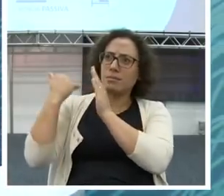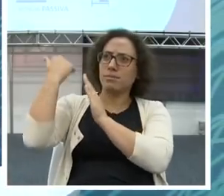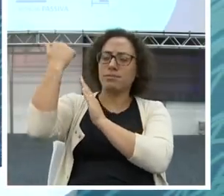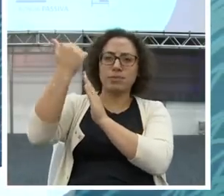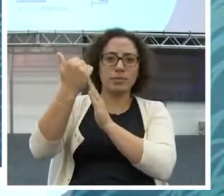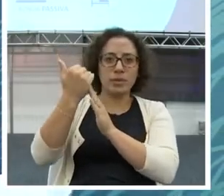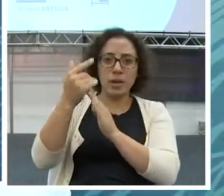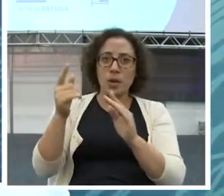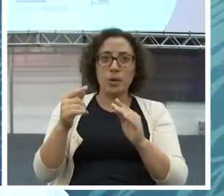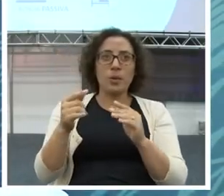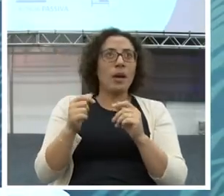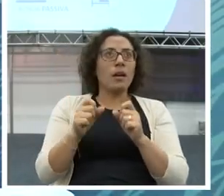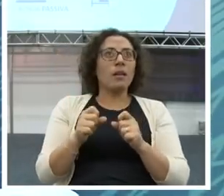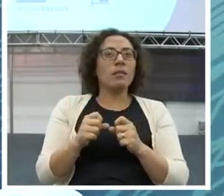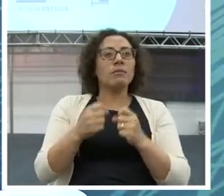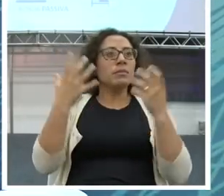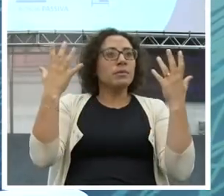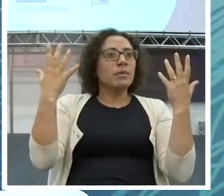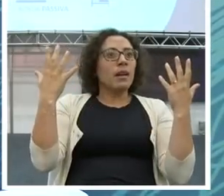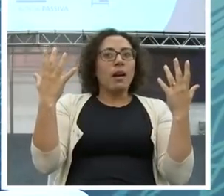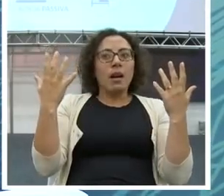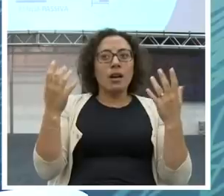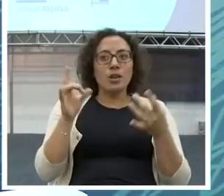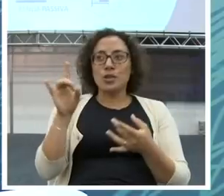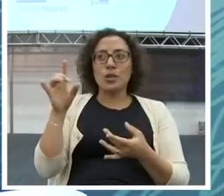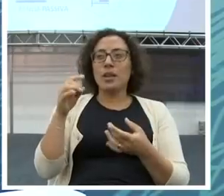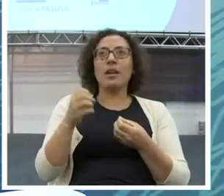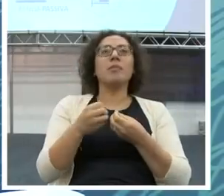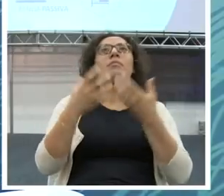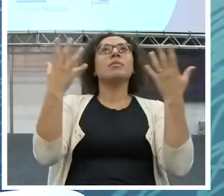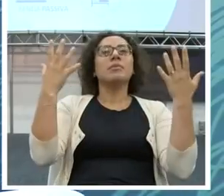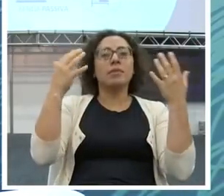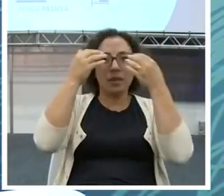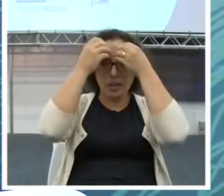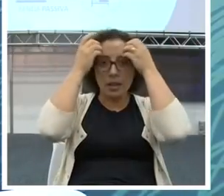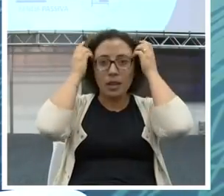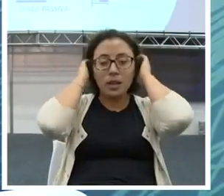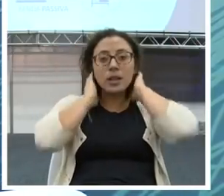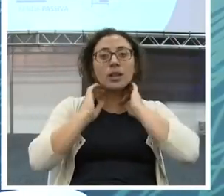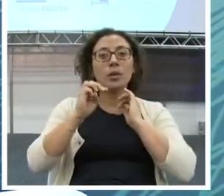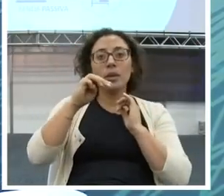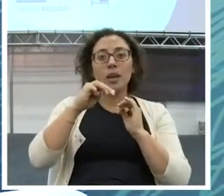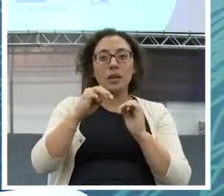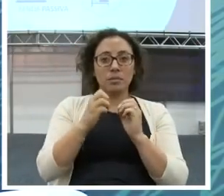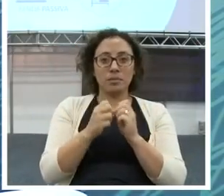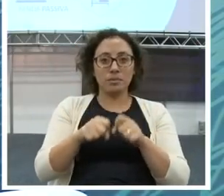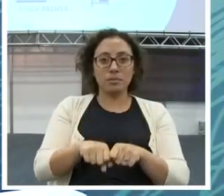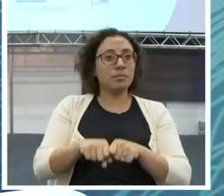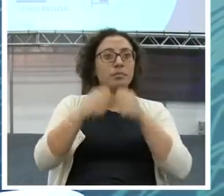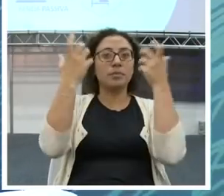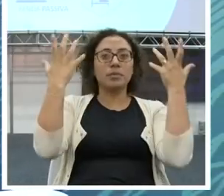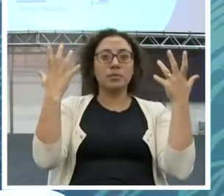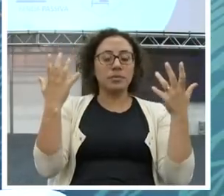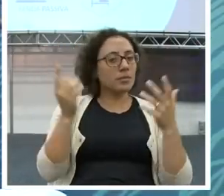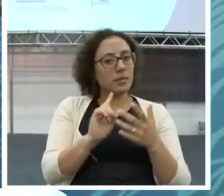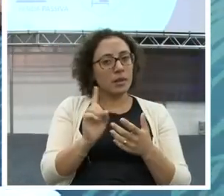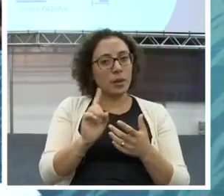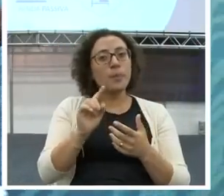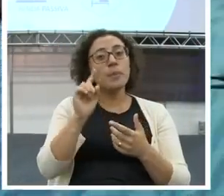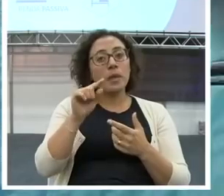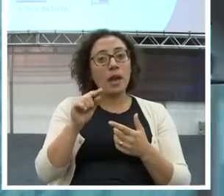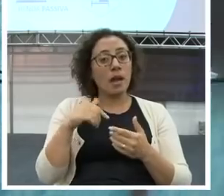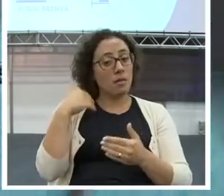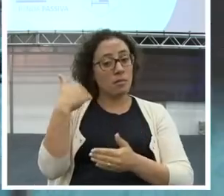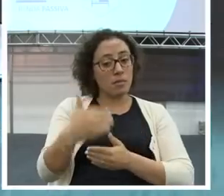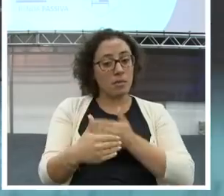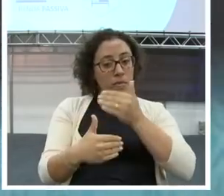é milagre. Não é milagre. Riqueza não é milagre. Riqueza é processo. Tá?